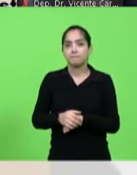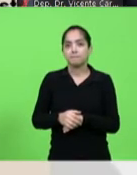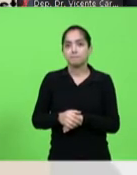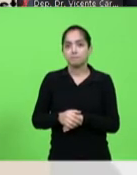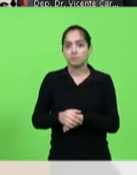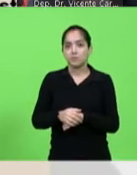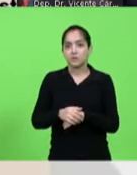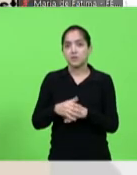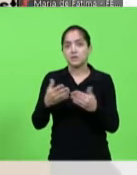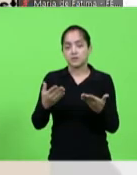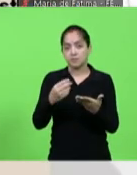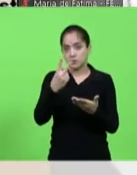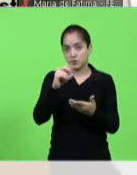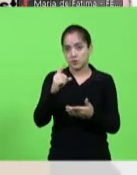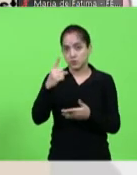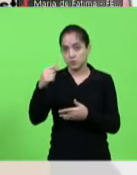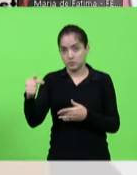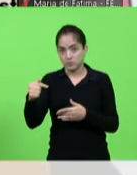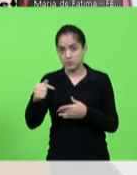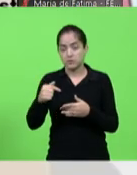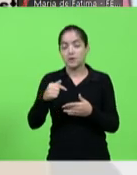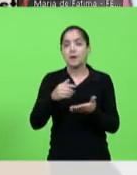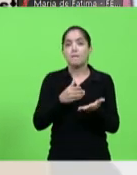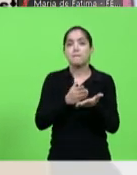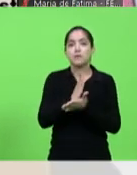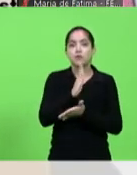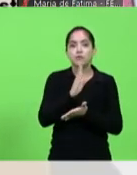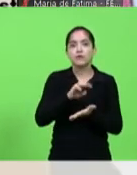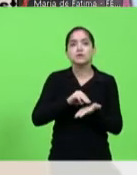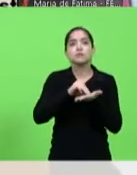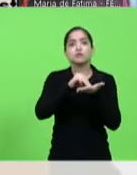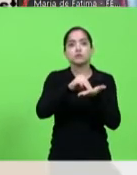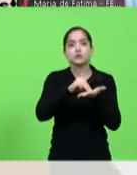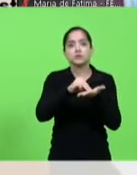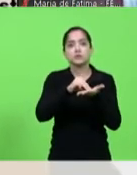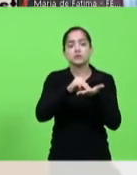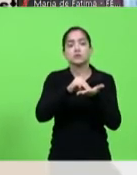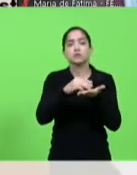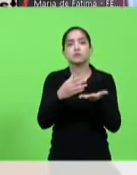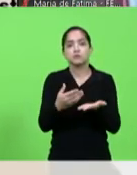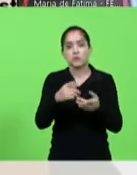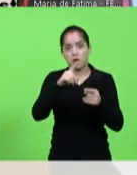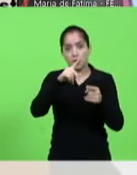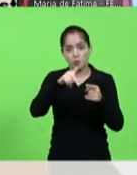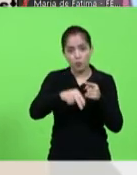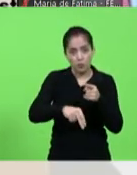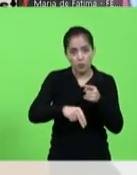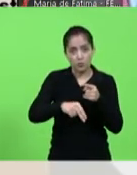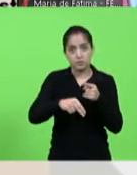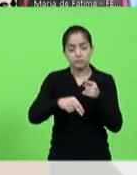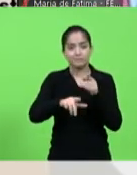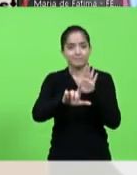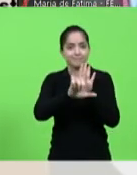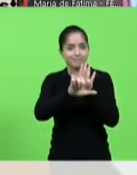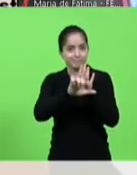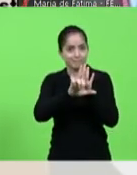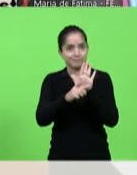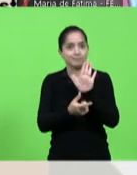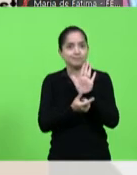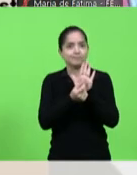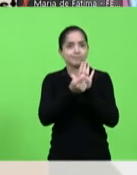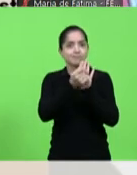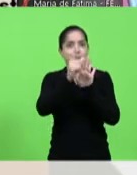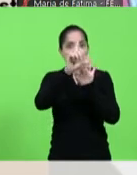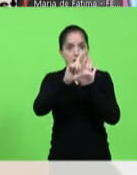Em 2017, aprovada a moção de repúdio contra os cortes federais ao setor da assistência na lei orçamentária e a redução